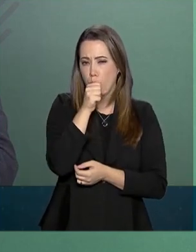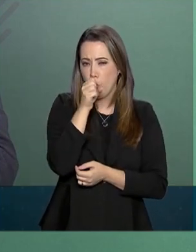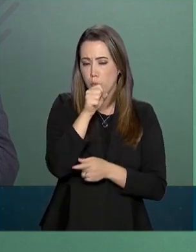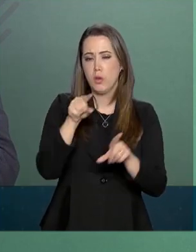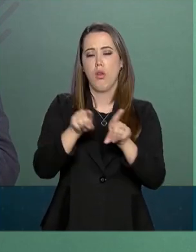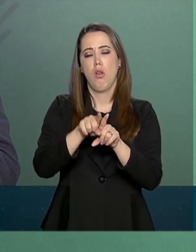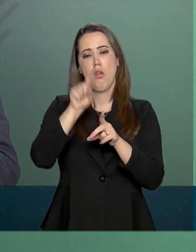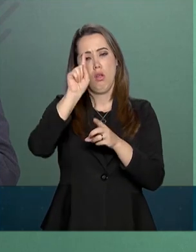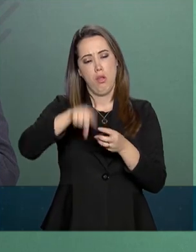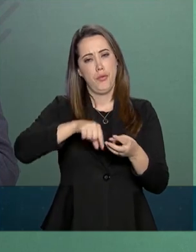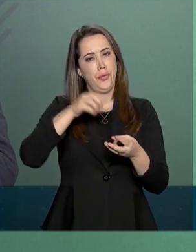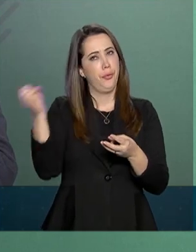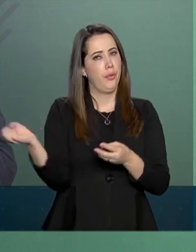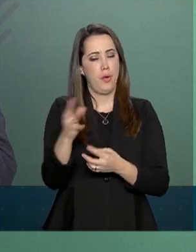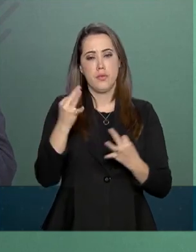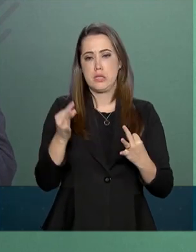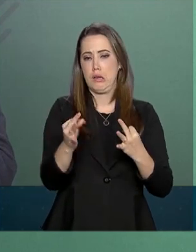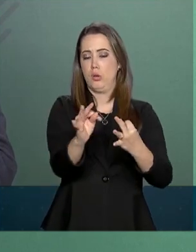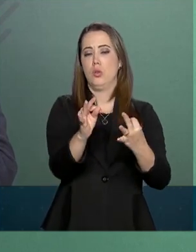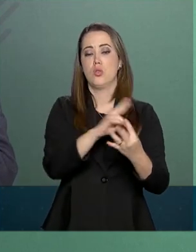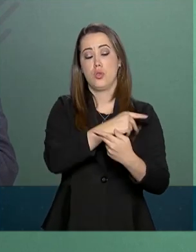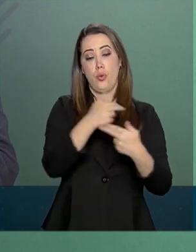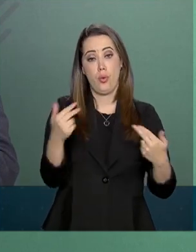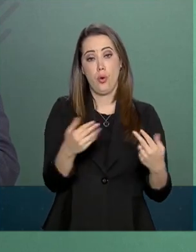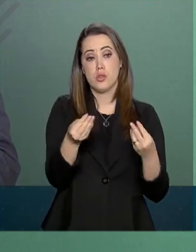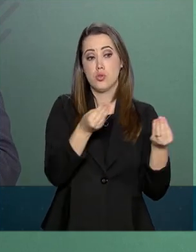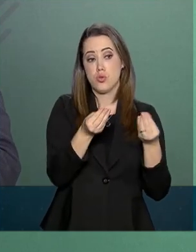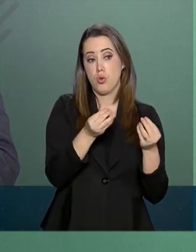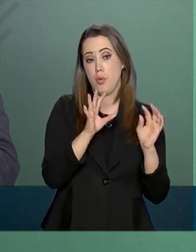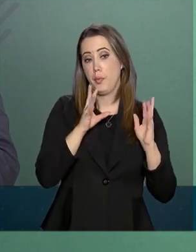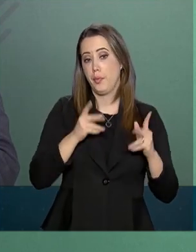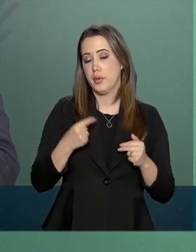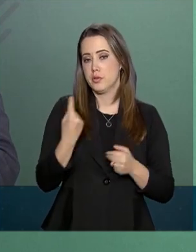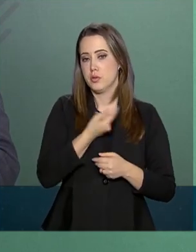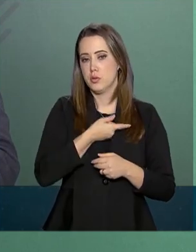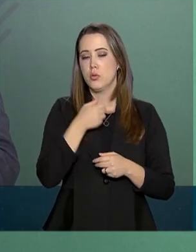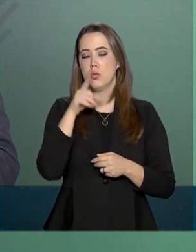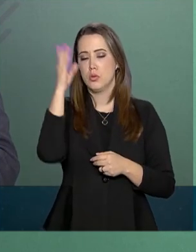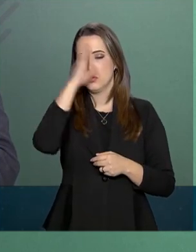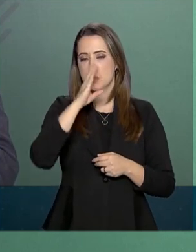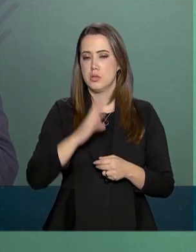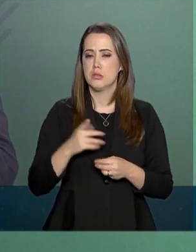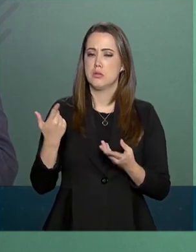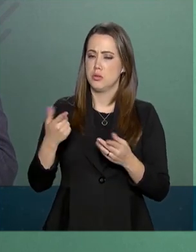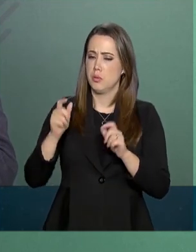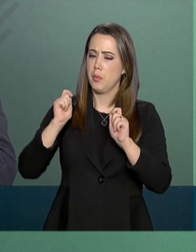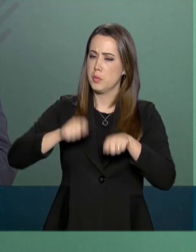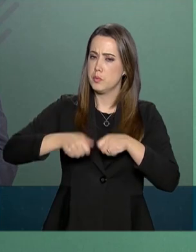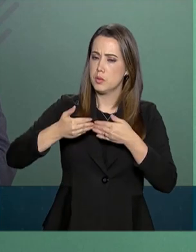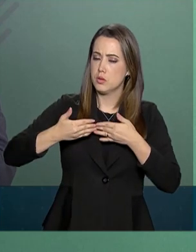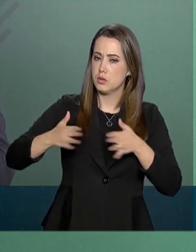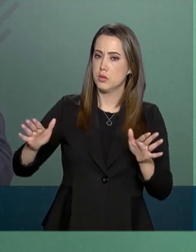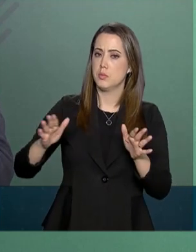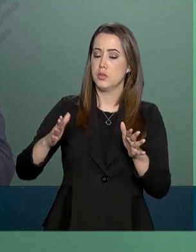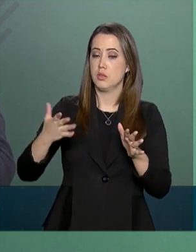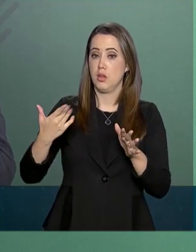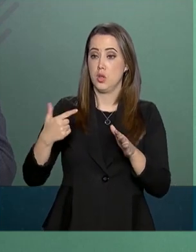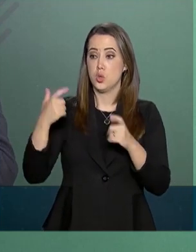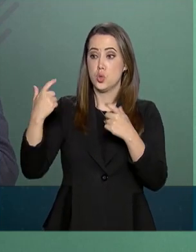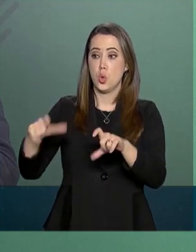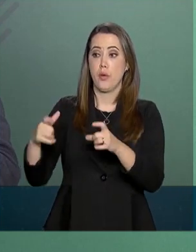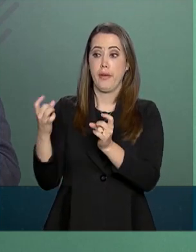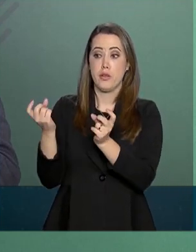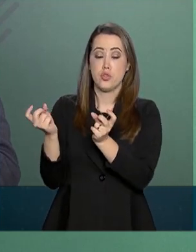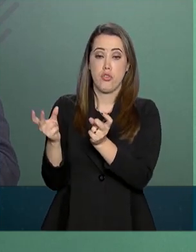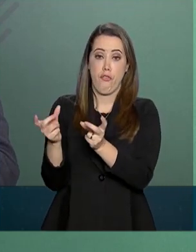status sanitário de produtos brasileiros e possibilidade de habilitação de frigoríficos e